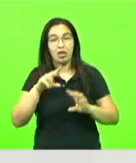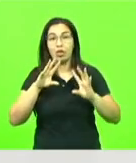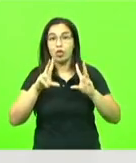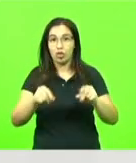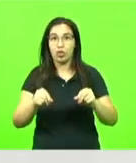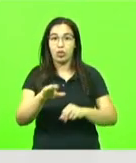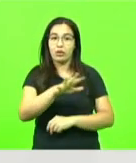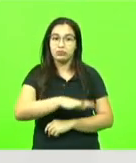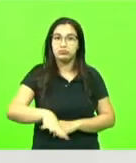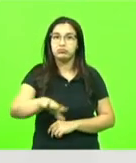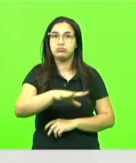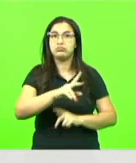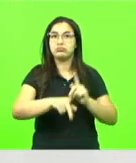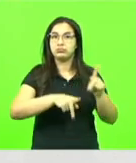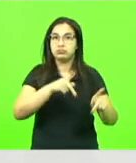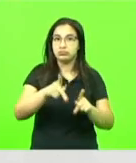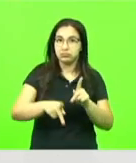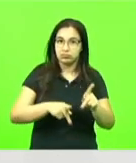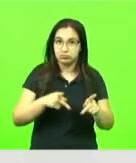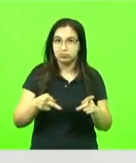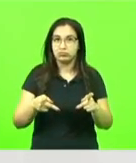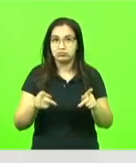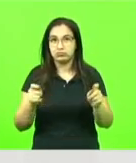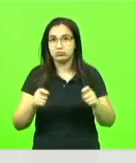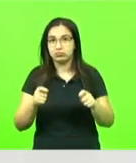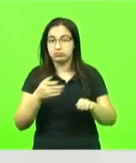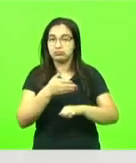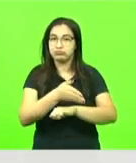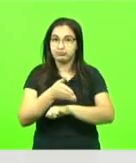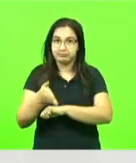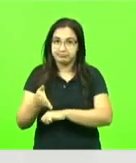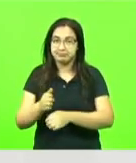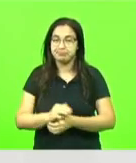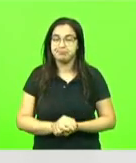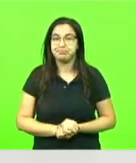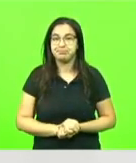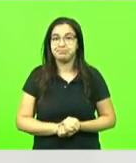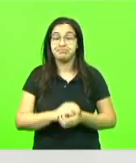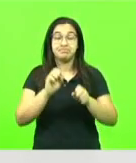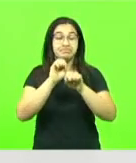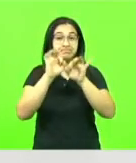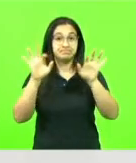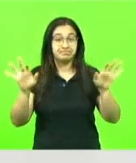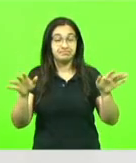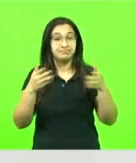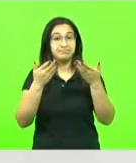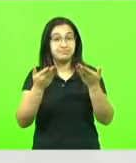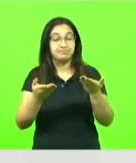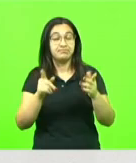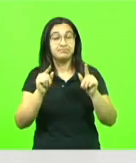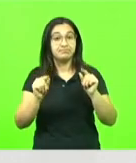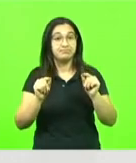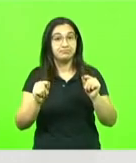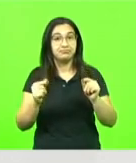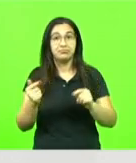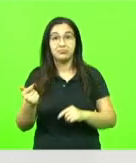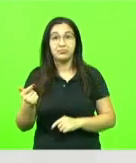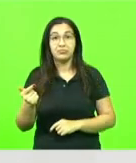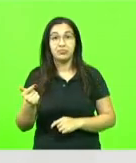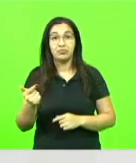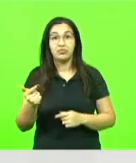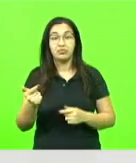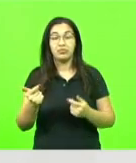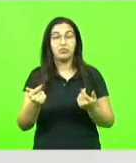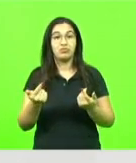no que diz respeito à segurança. Deixar claro para o cidadão que não existe espaço vago.